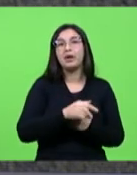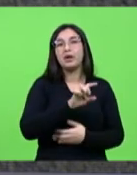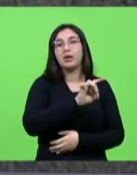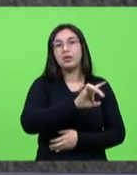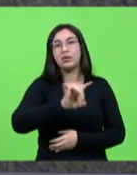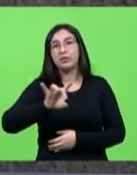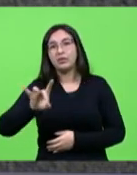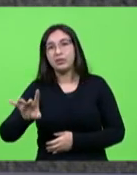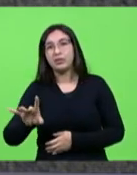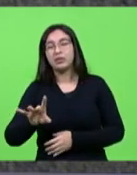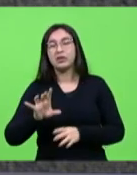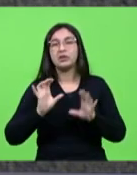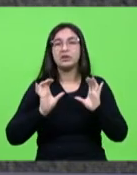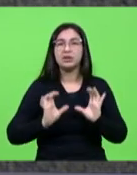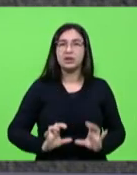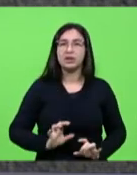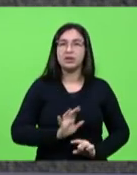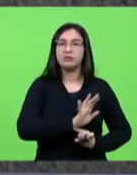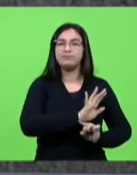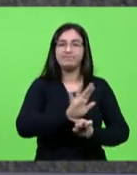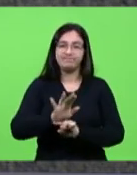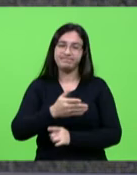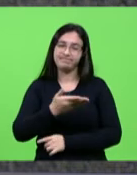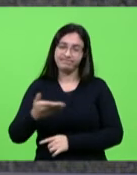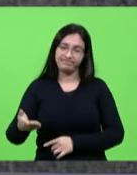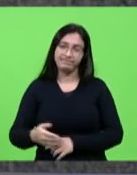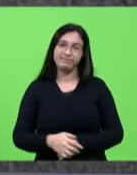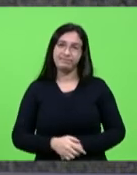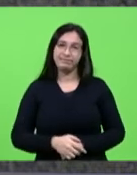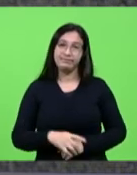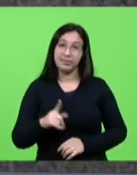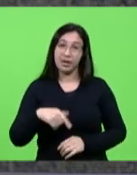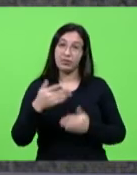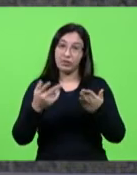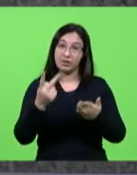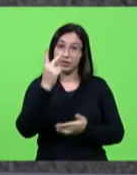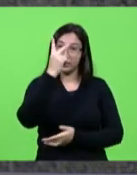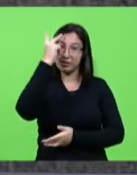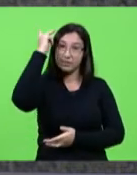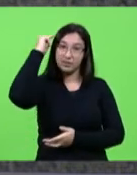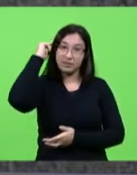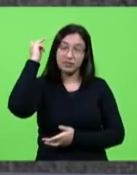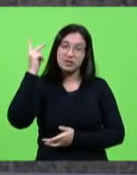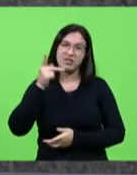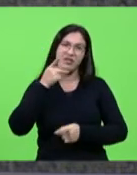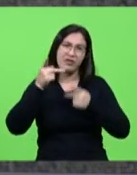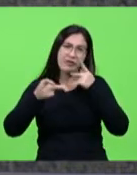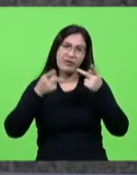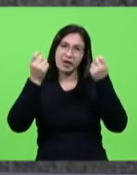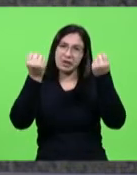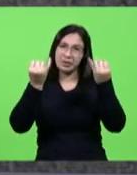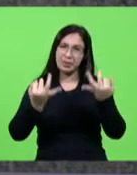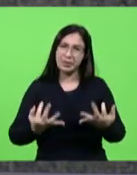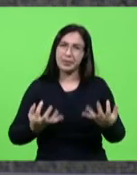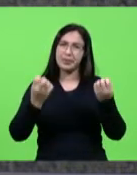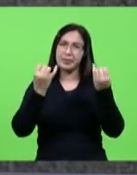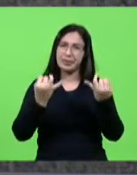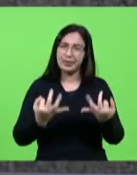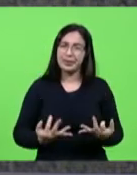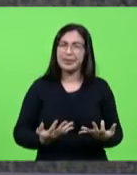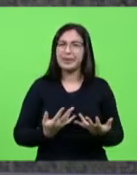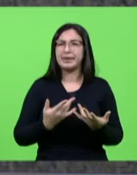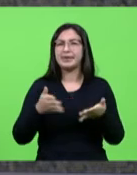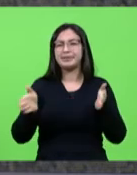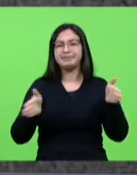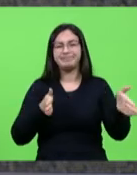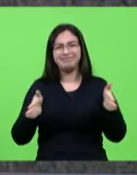cidadã então muito pertinente aqui o deputado Vicente nós temos falado muito sobre esse momento tão